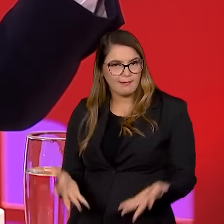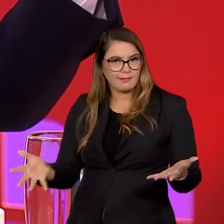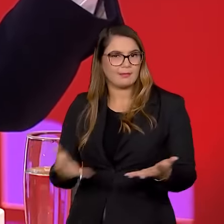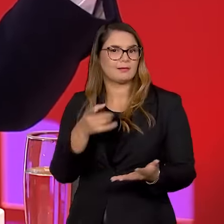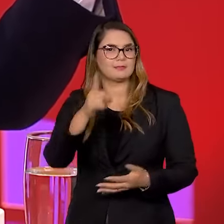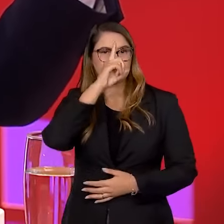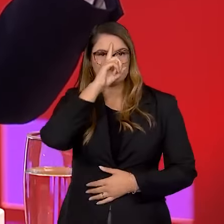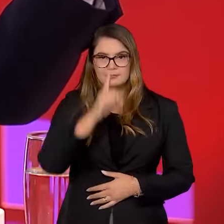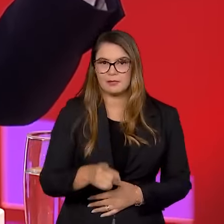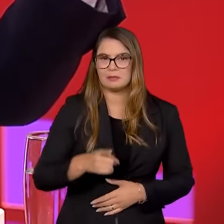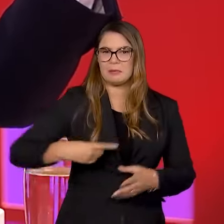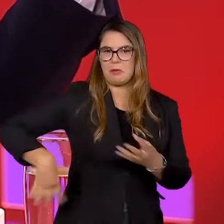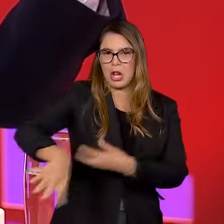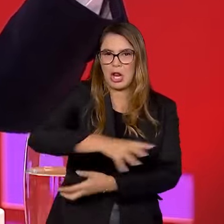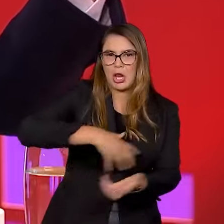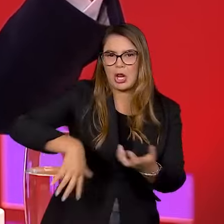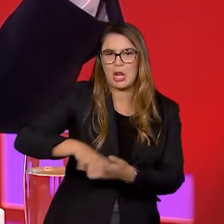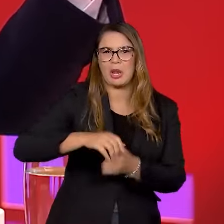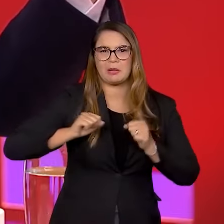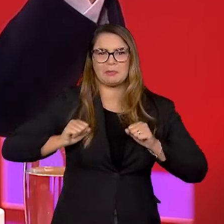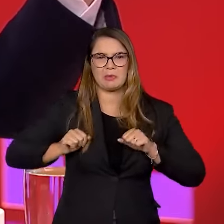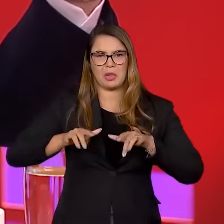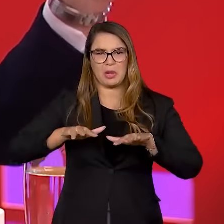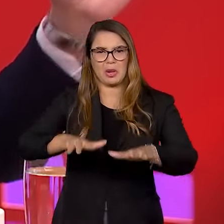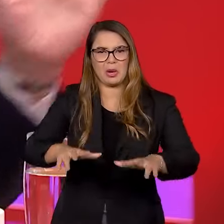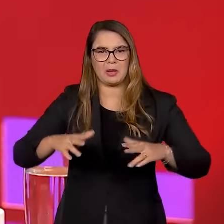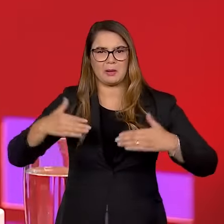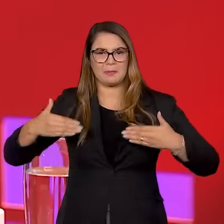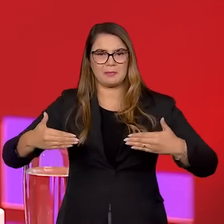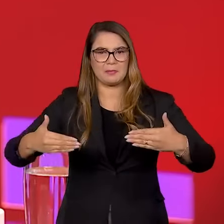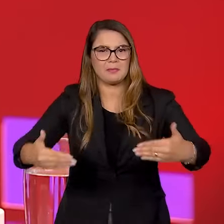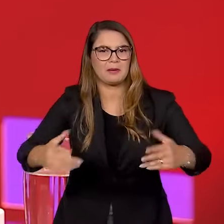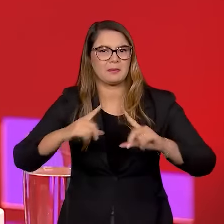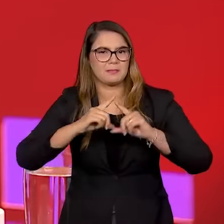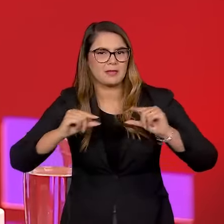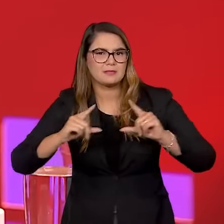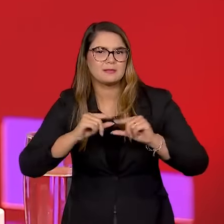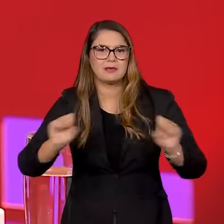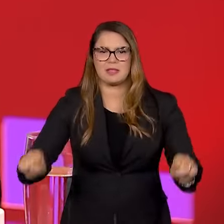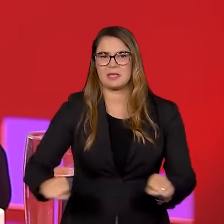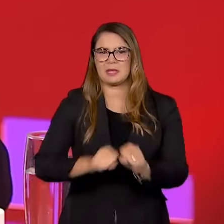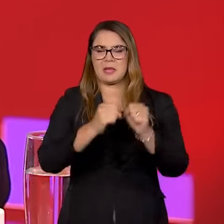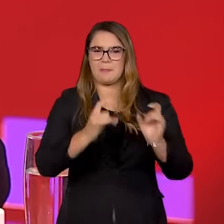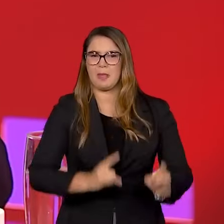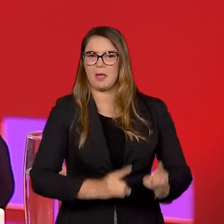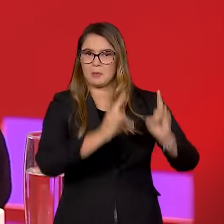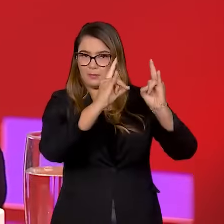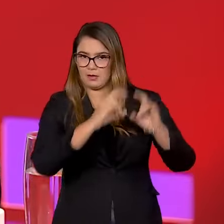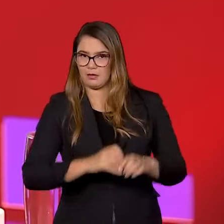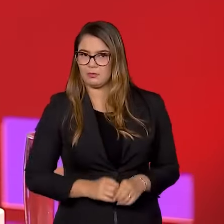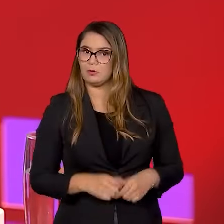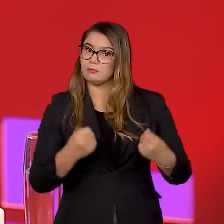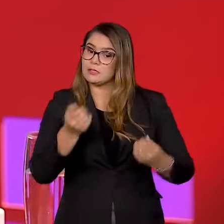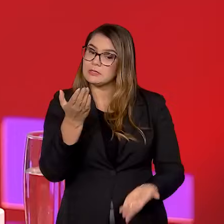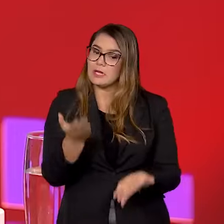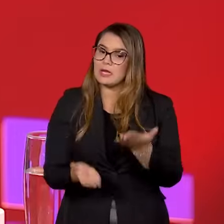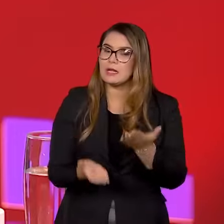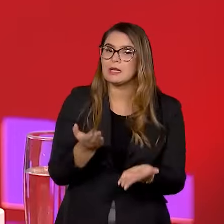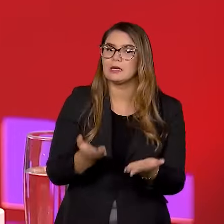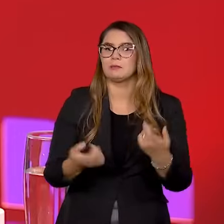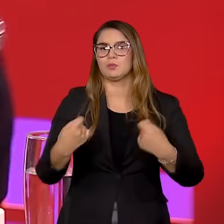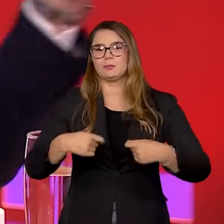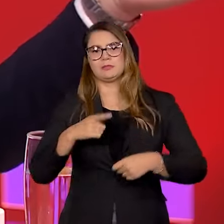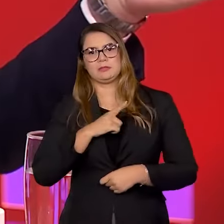essas hordas, né? Que percorreram o Brasil e depredaram prédios públicos, enfim, então tem que ter equilíbrio, tem que ter